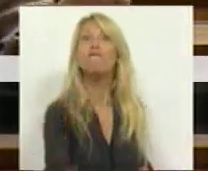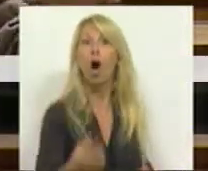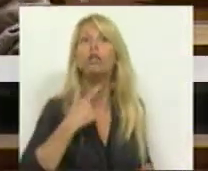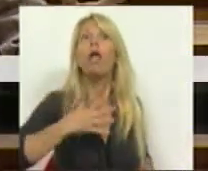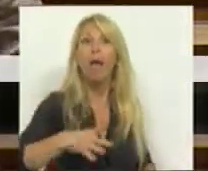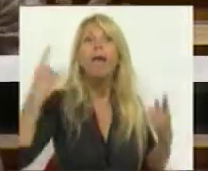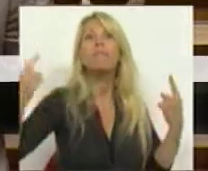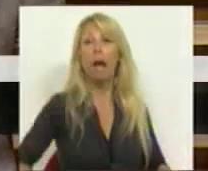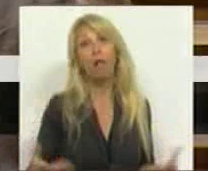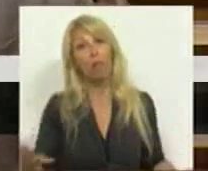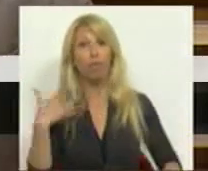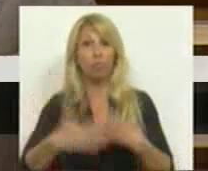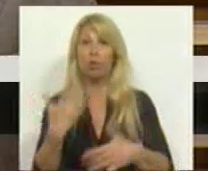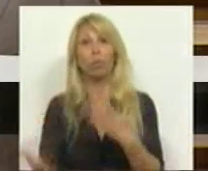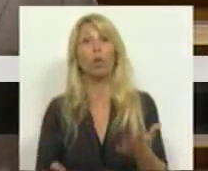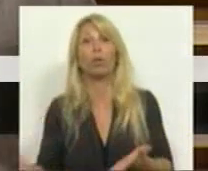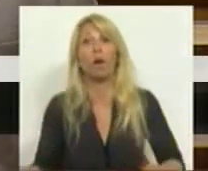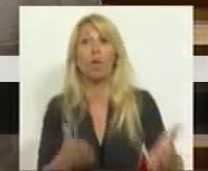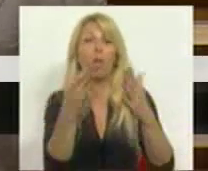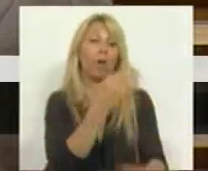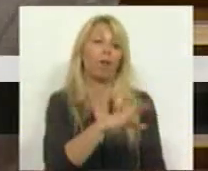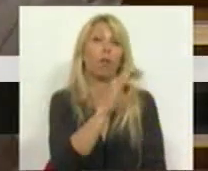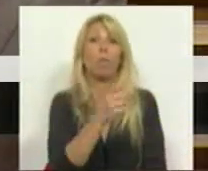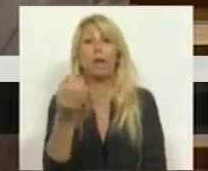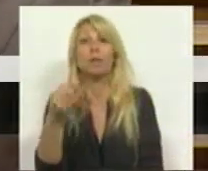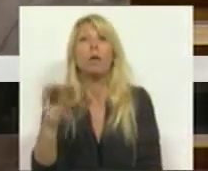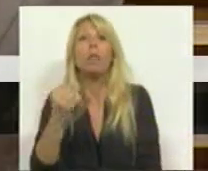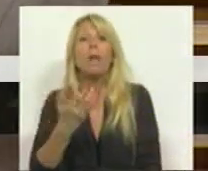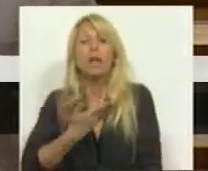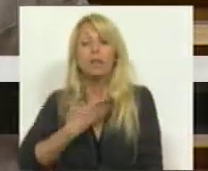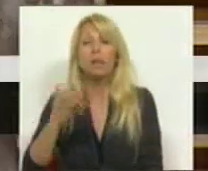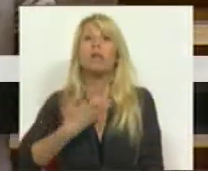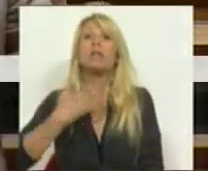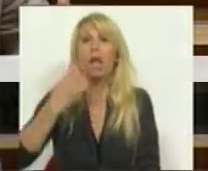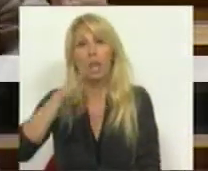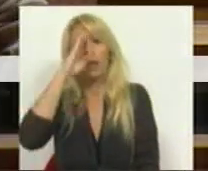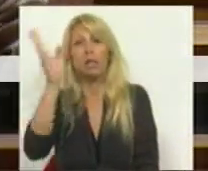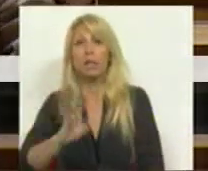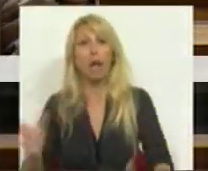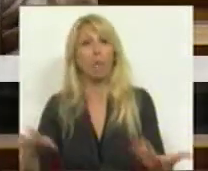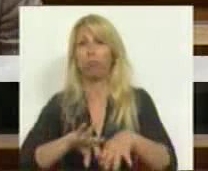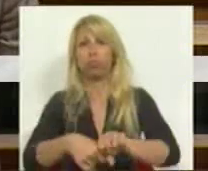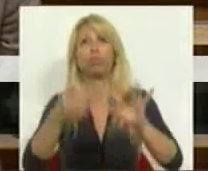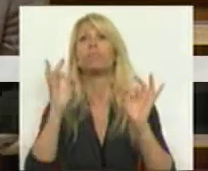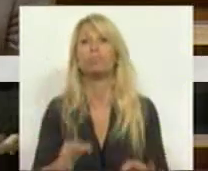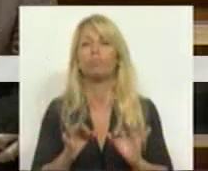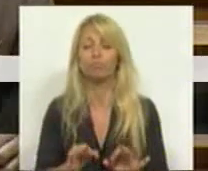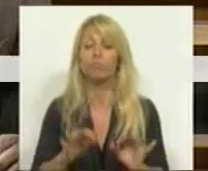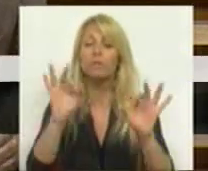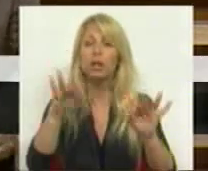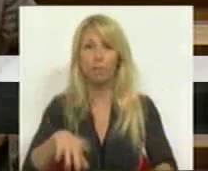do desastre que PSD e CDS sabem que teremos pela frente. Termino, Sr. Presidente. A proposta do Bloco de Esquerda é clara,